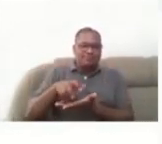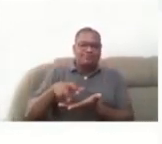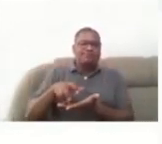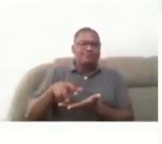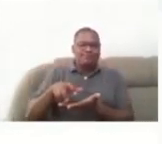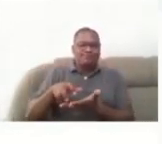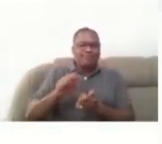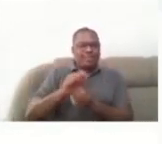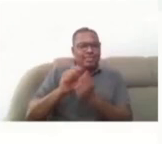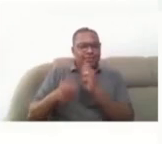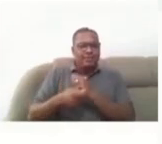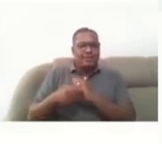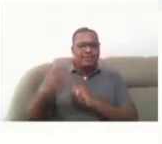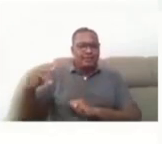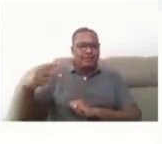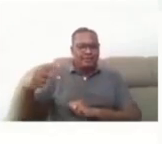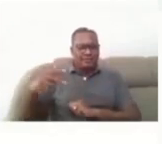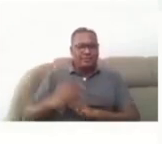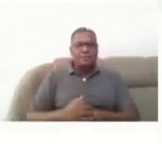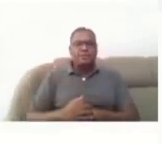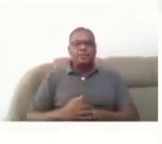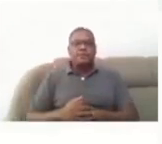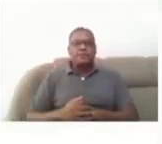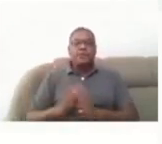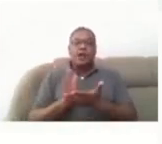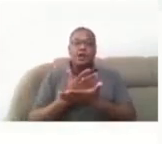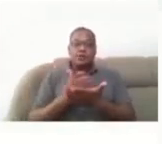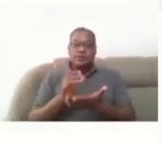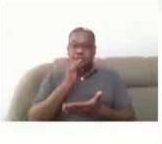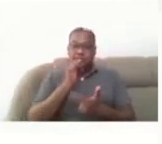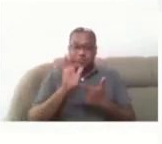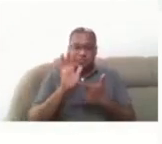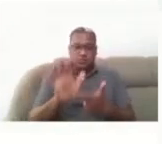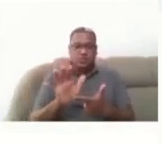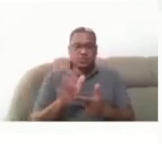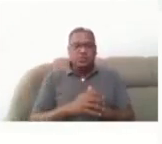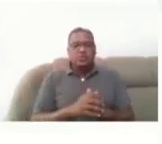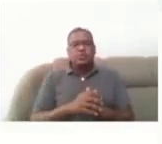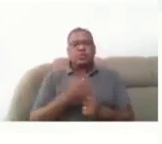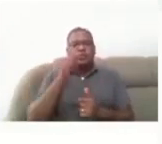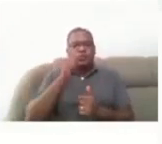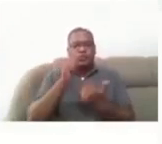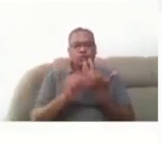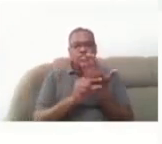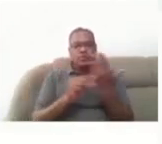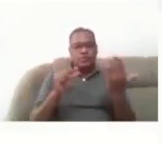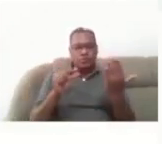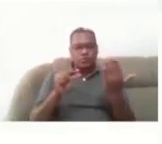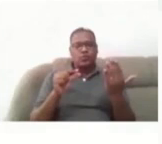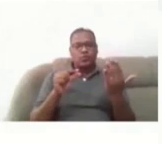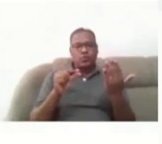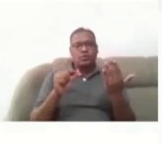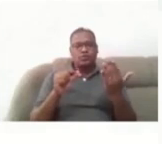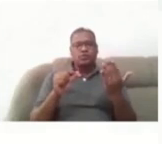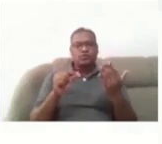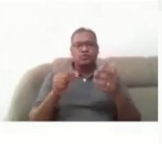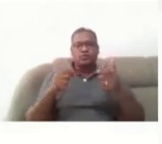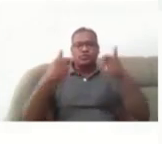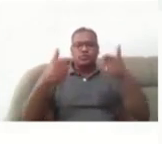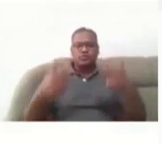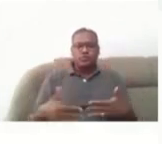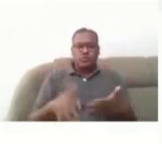a esse computador. Então, alguns exemplos, né, que a autora Salton relata nessa